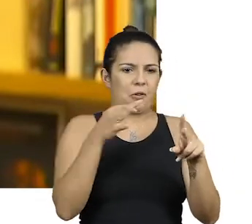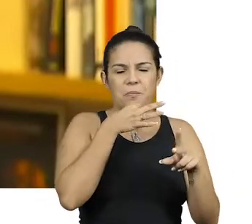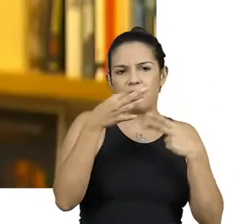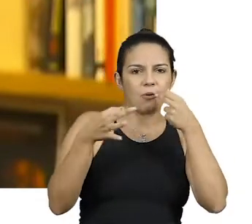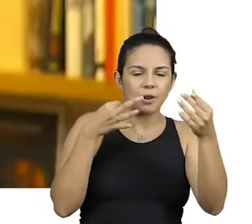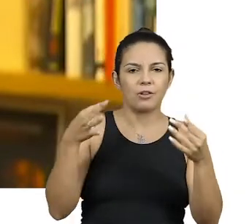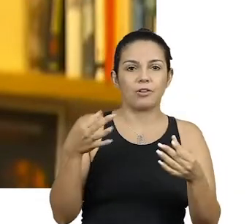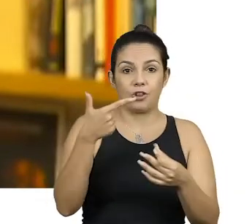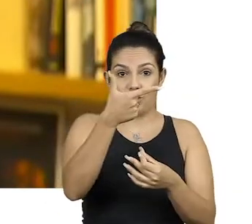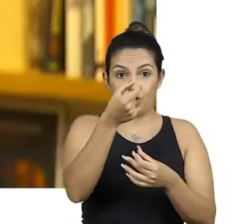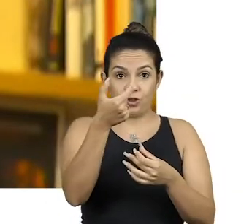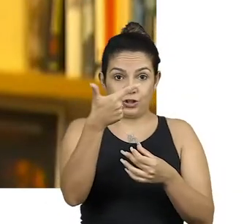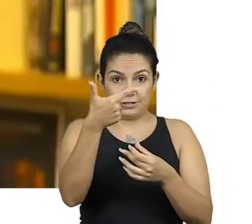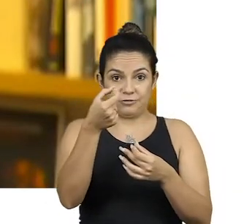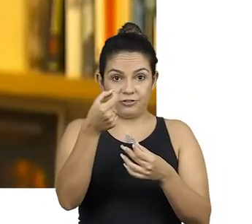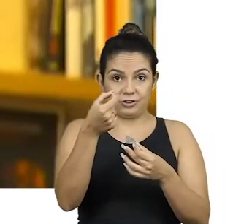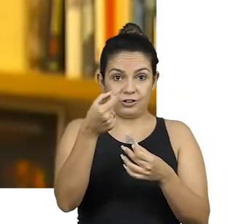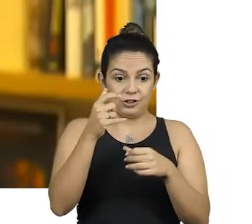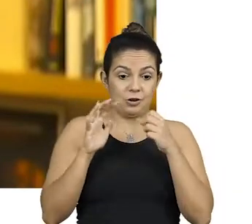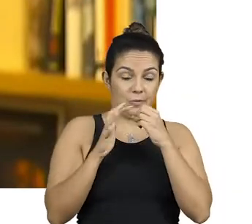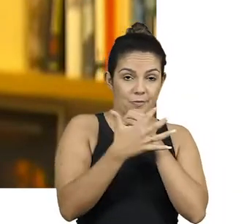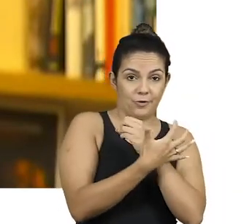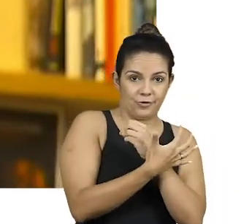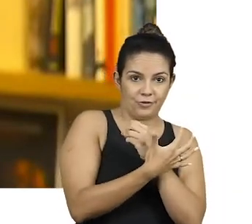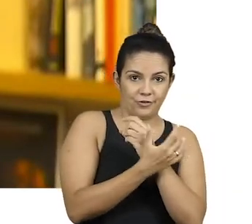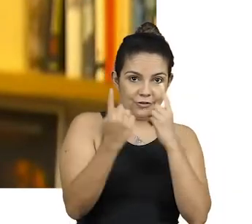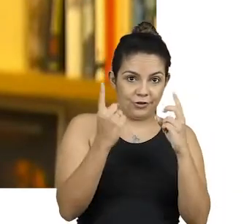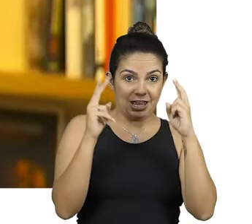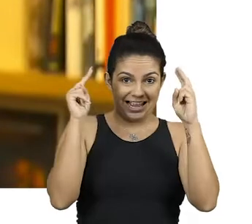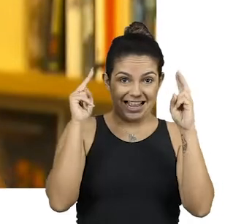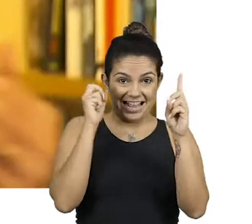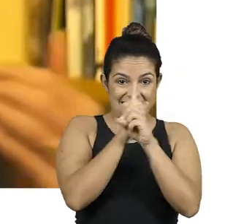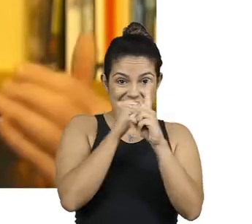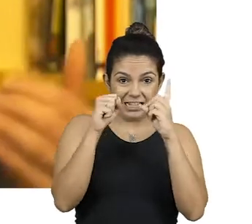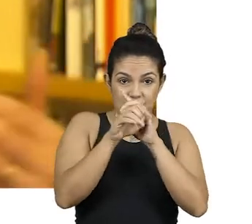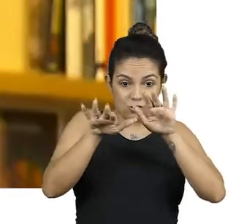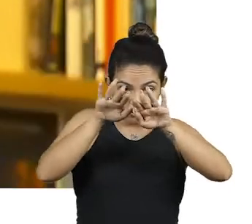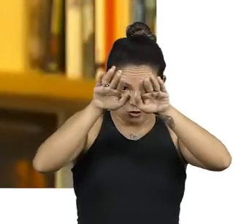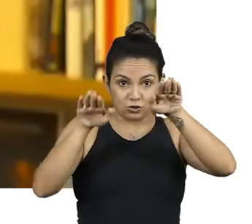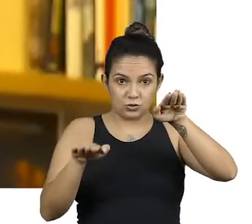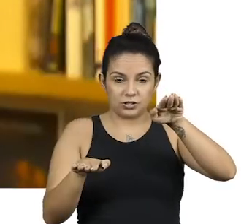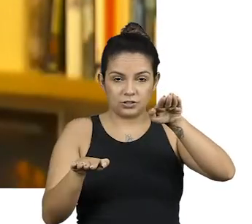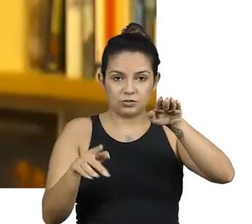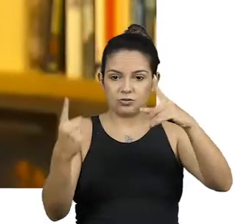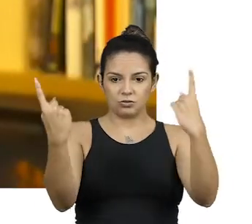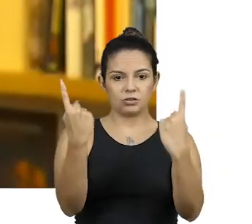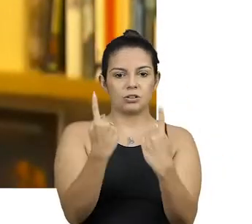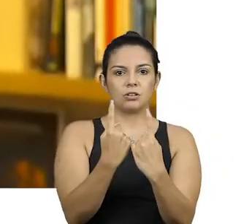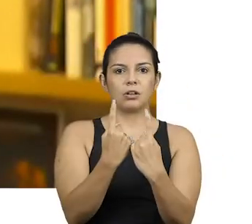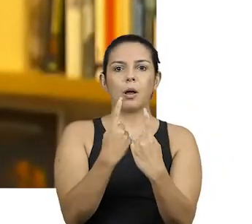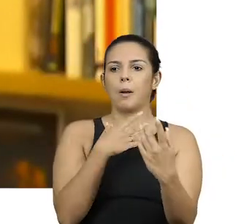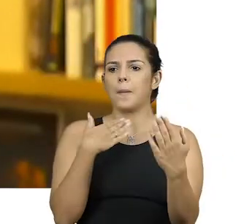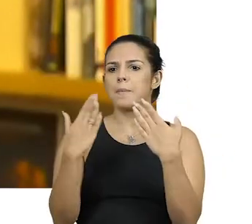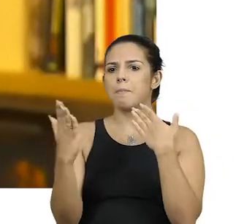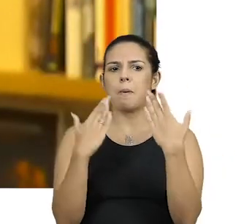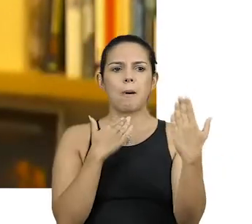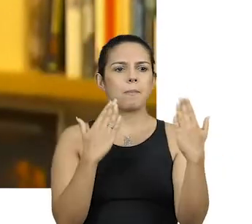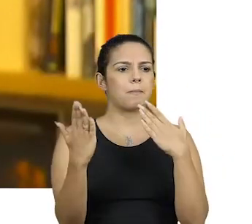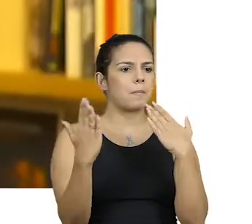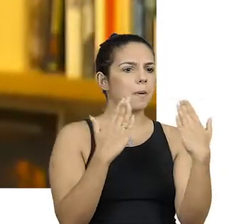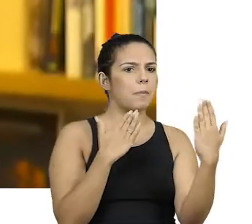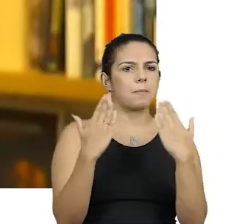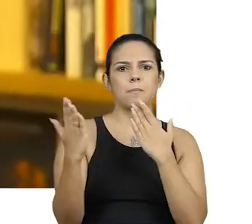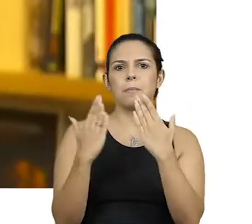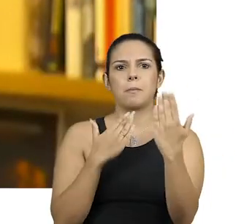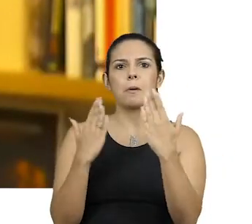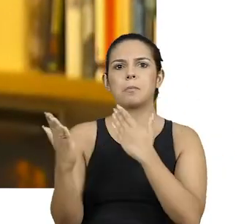aí, em 2020, com a pandemia e o assunto desigualdade na mesa, os dois só encontraram